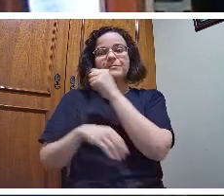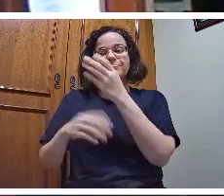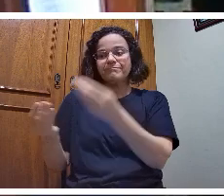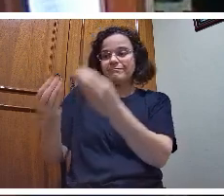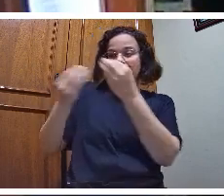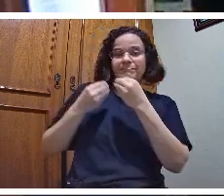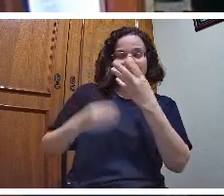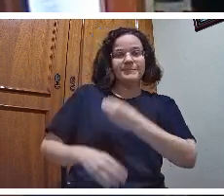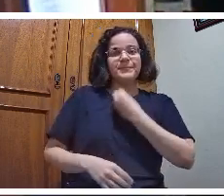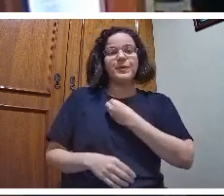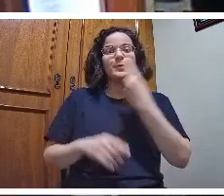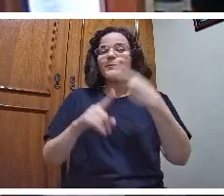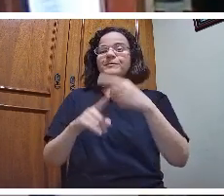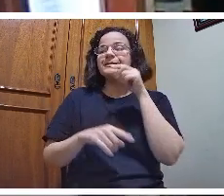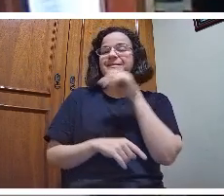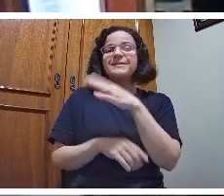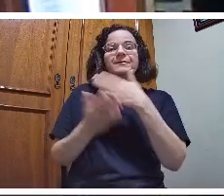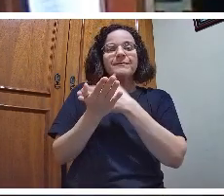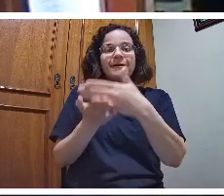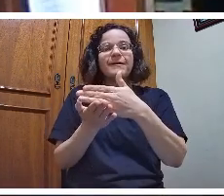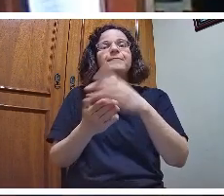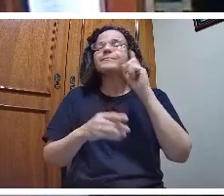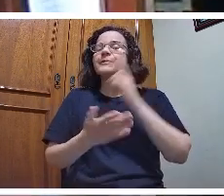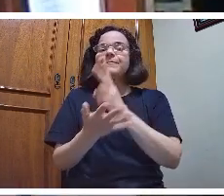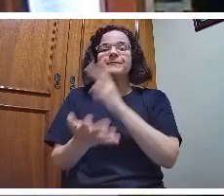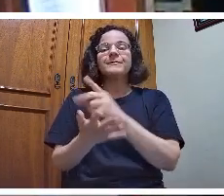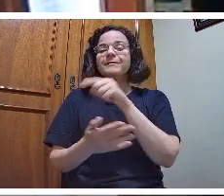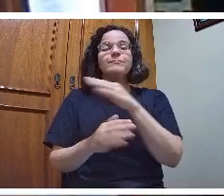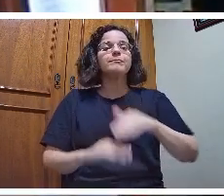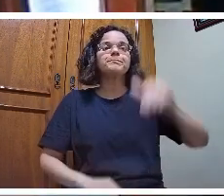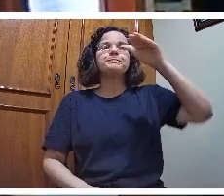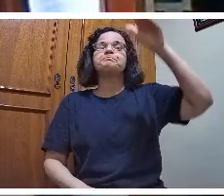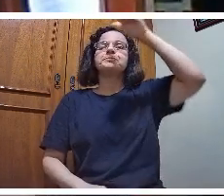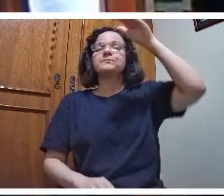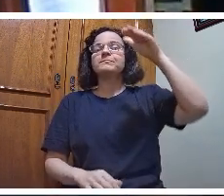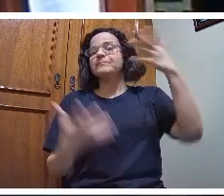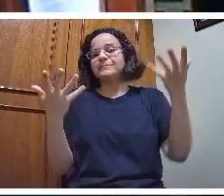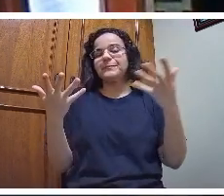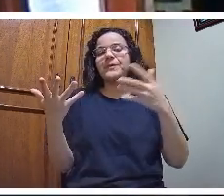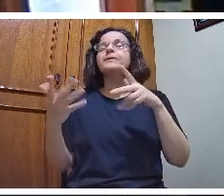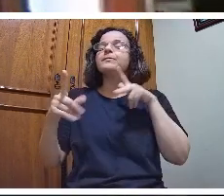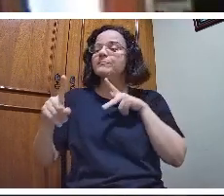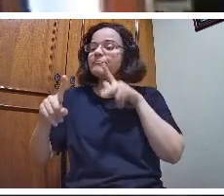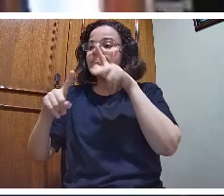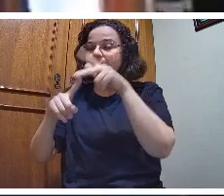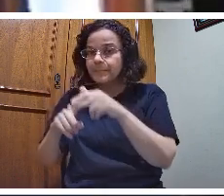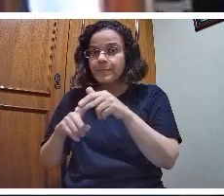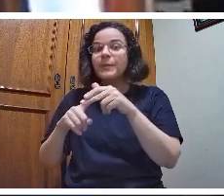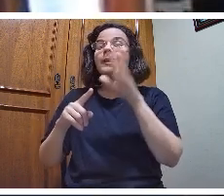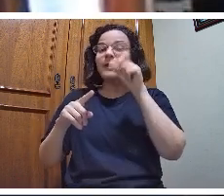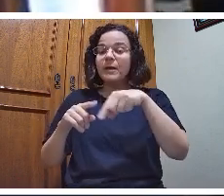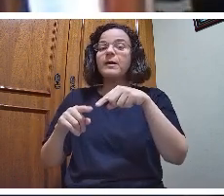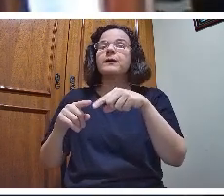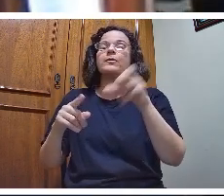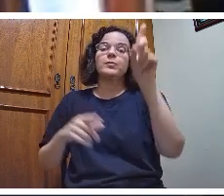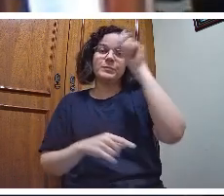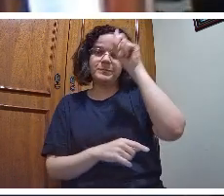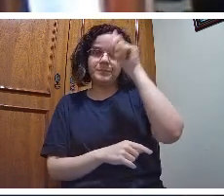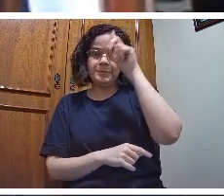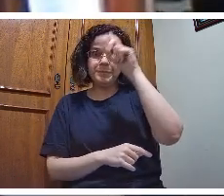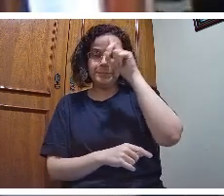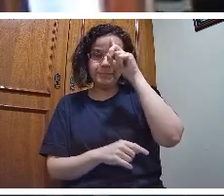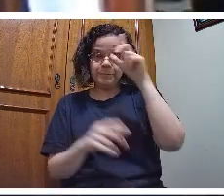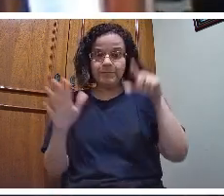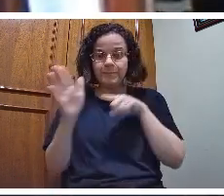Então, a continuidade e ruptura é o conhecimento científico e o cotidiano que se imbricam,